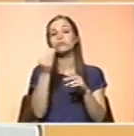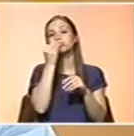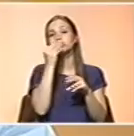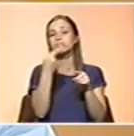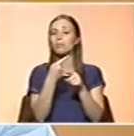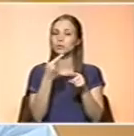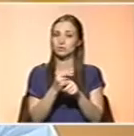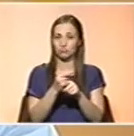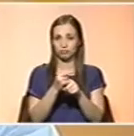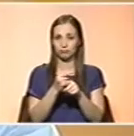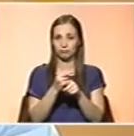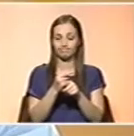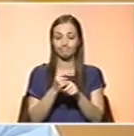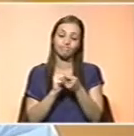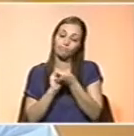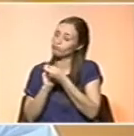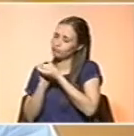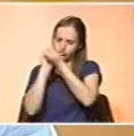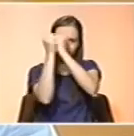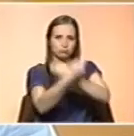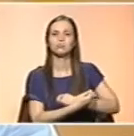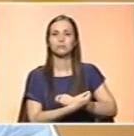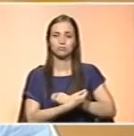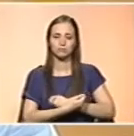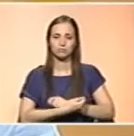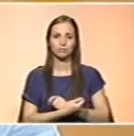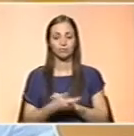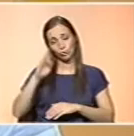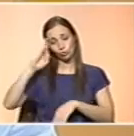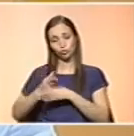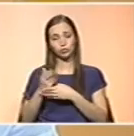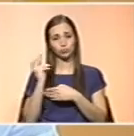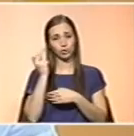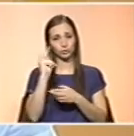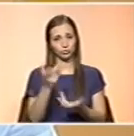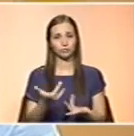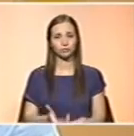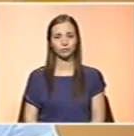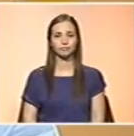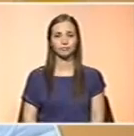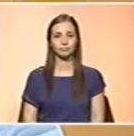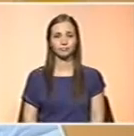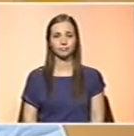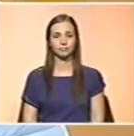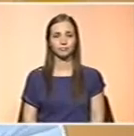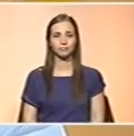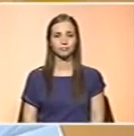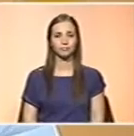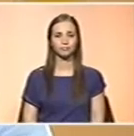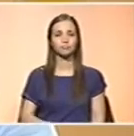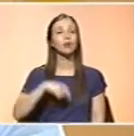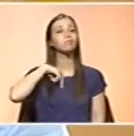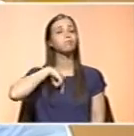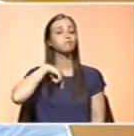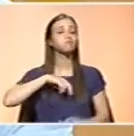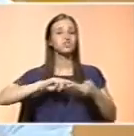se alterou drasticamente nas últimas décadas. De facto, nosso genoma, os nossos genes